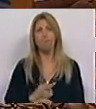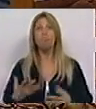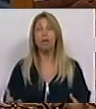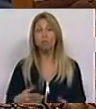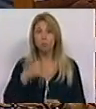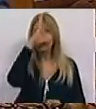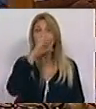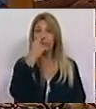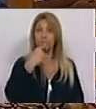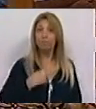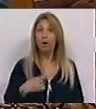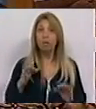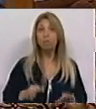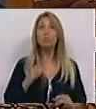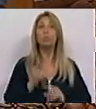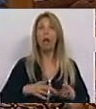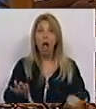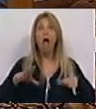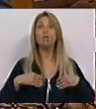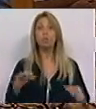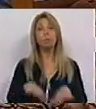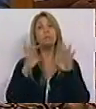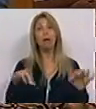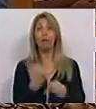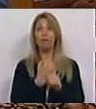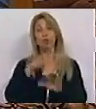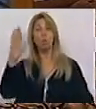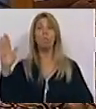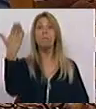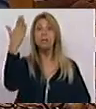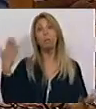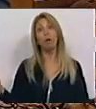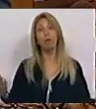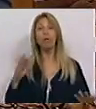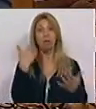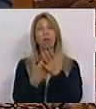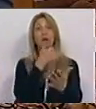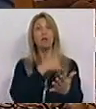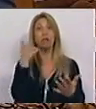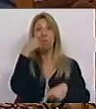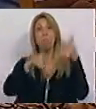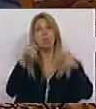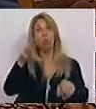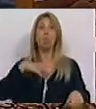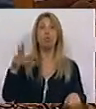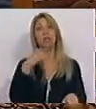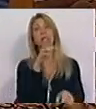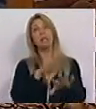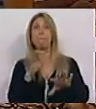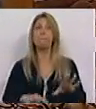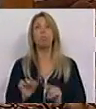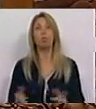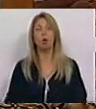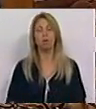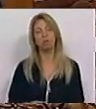clamorosamente naquilo que assumiu como a missão principal e em nome do que sacrificou os portugueses. Bem pode o Vice